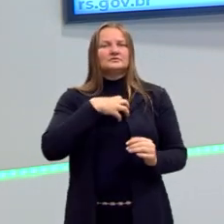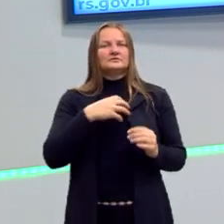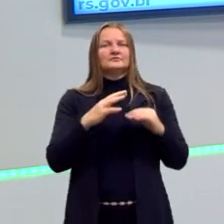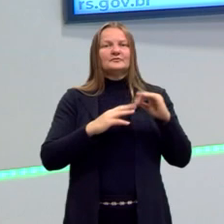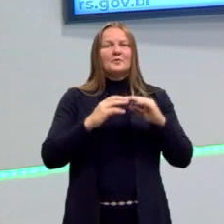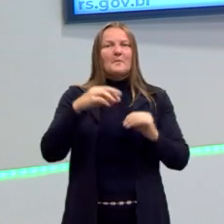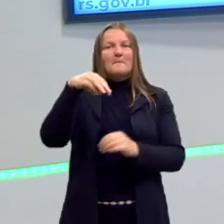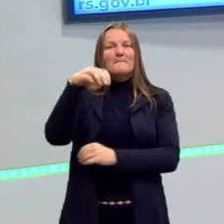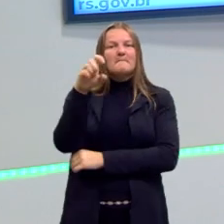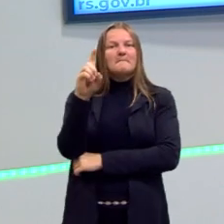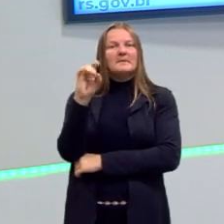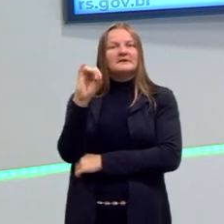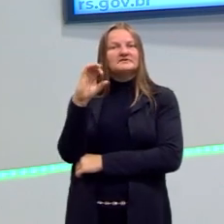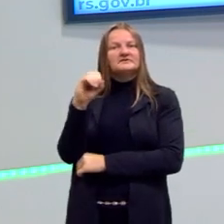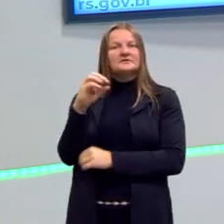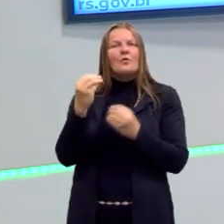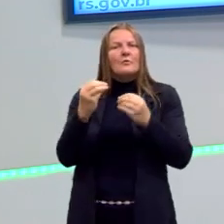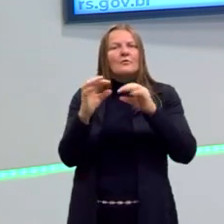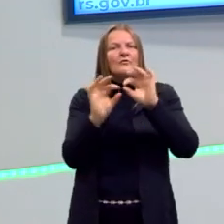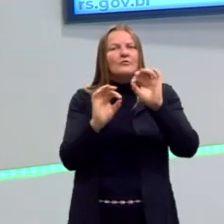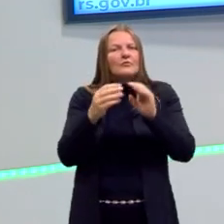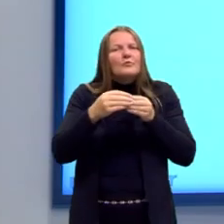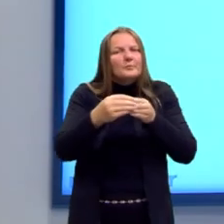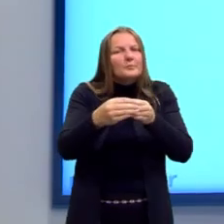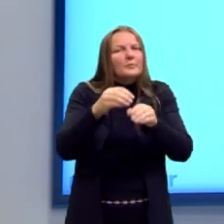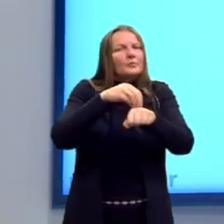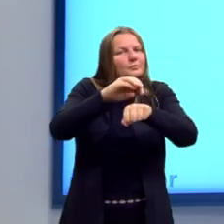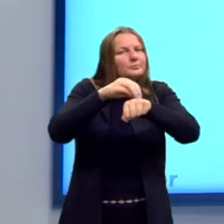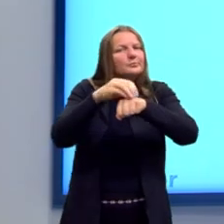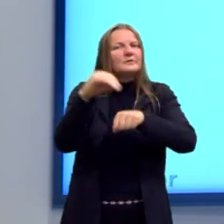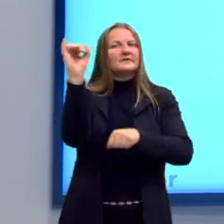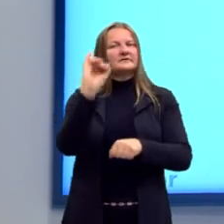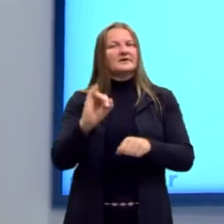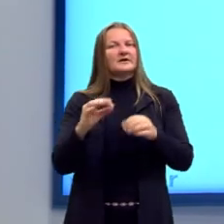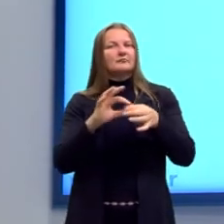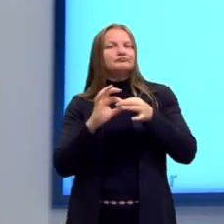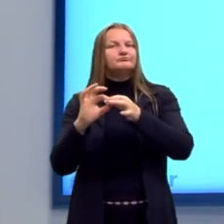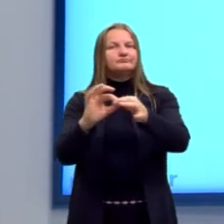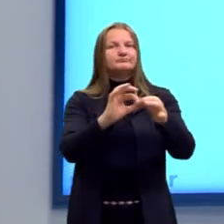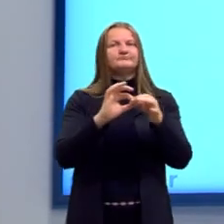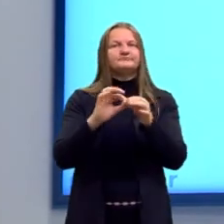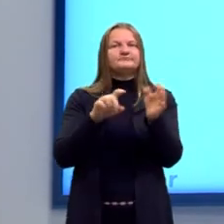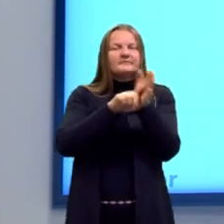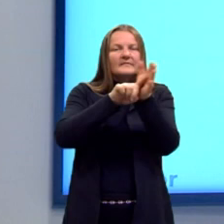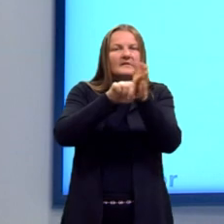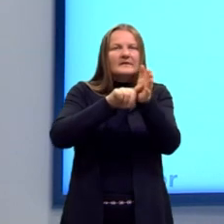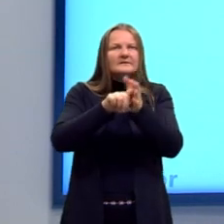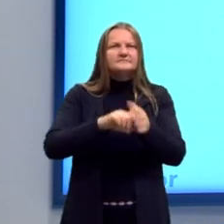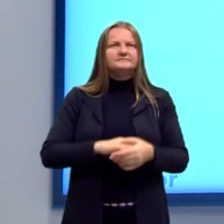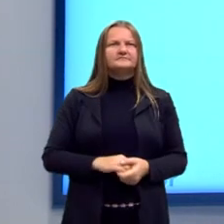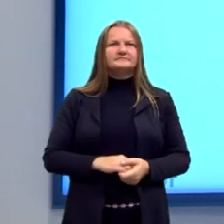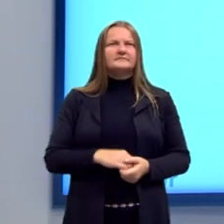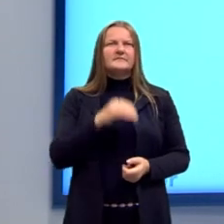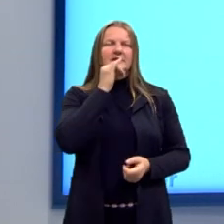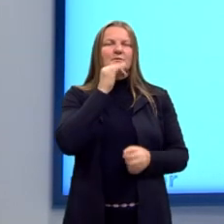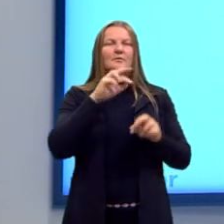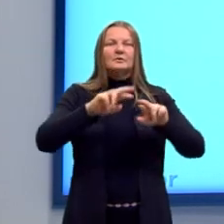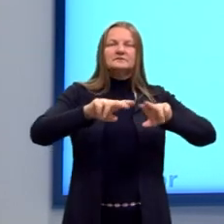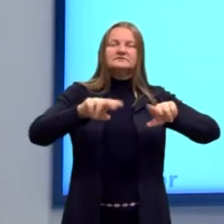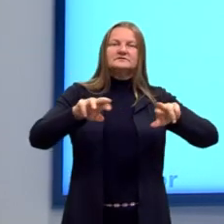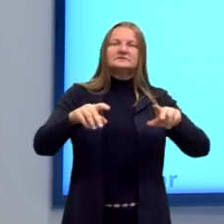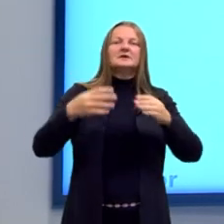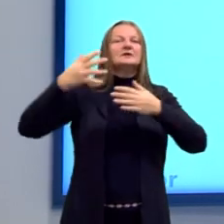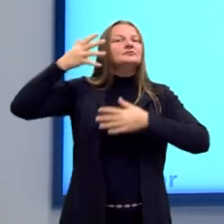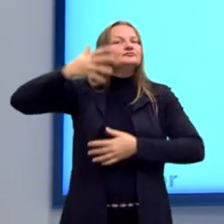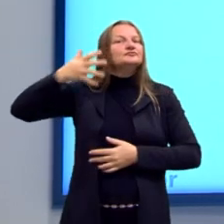Médici devia fazer para unificar a Itália. Então, ele traz umas coisas interessantes. Ele analisa, por exemplo, a diferença entre o